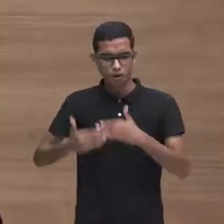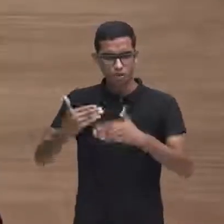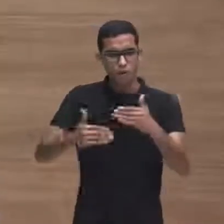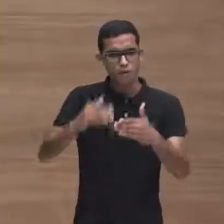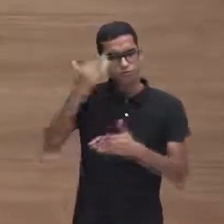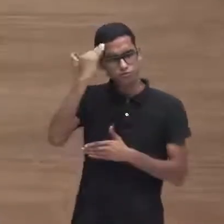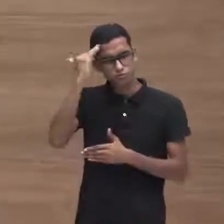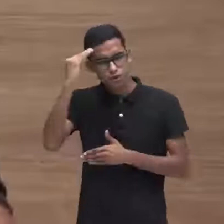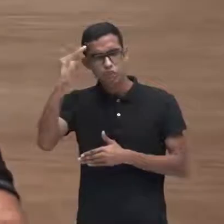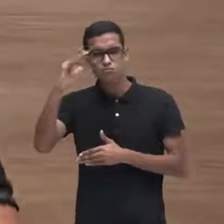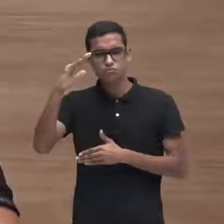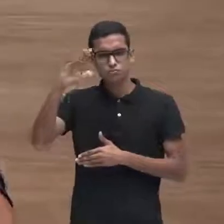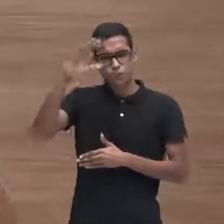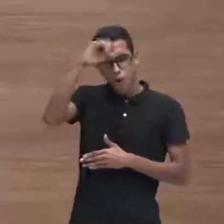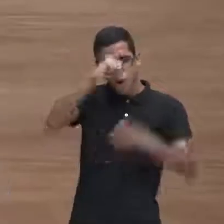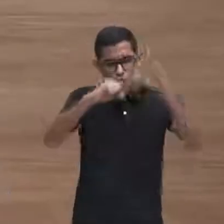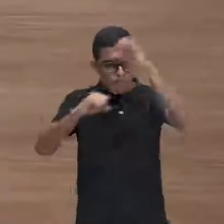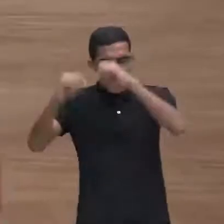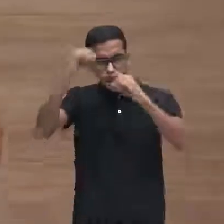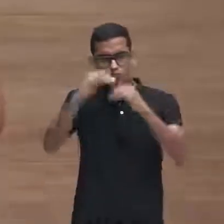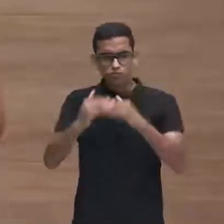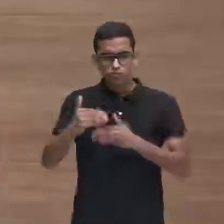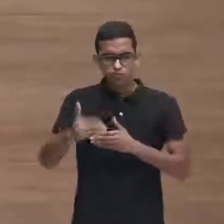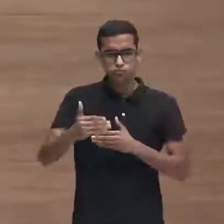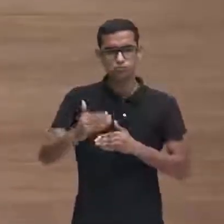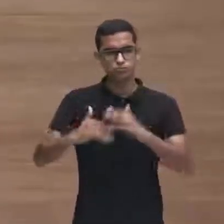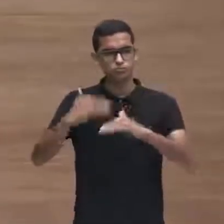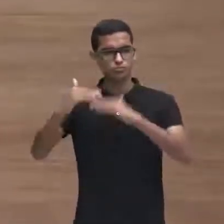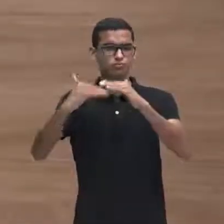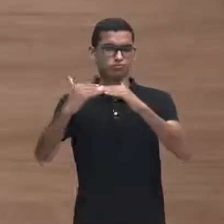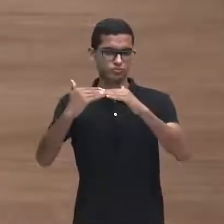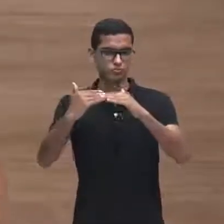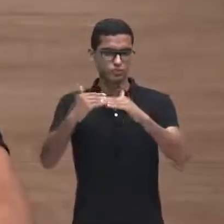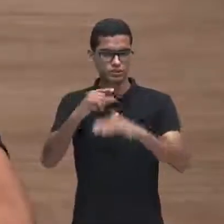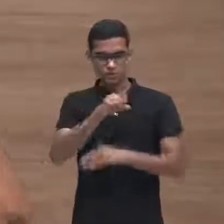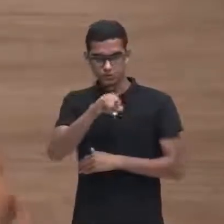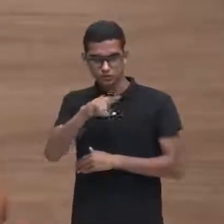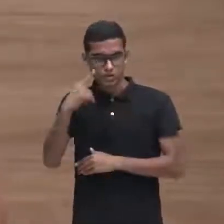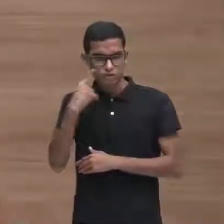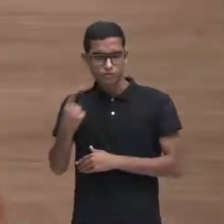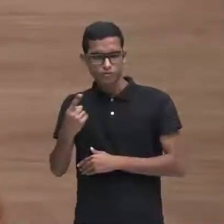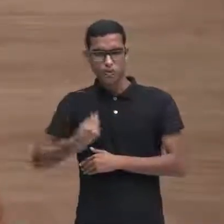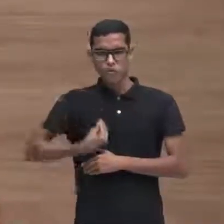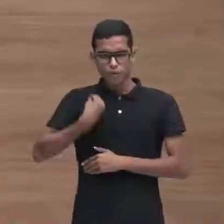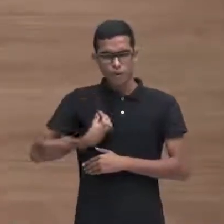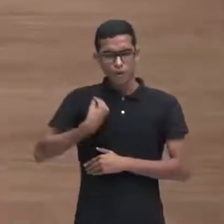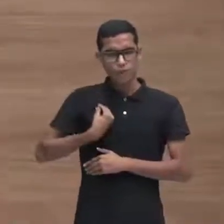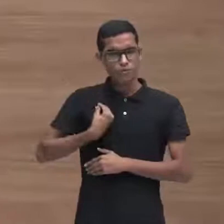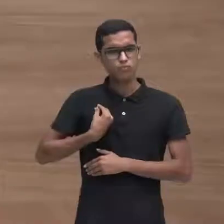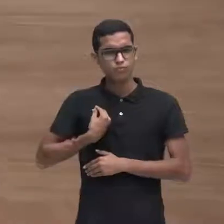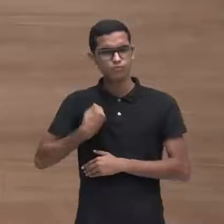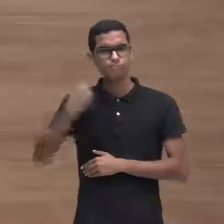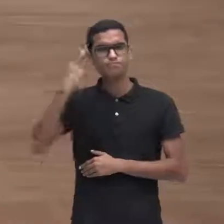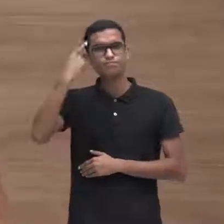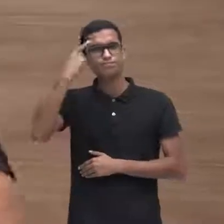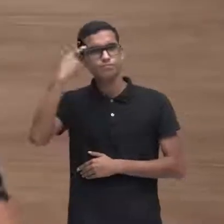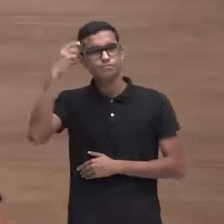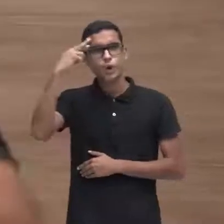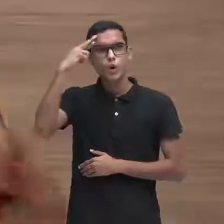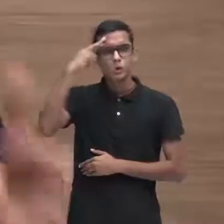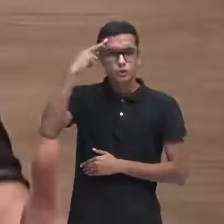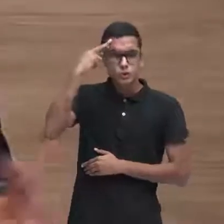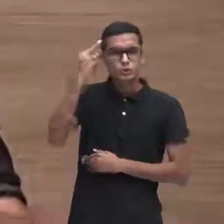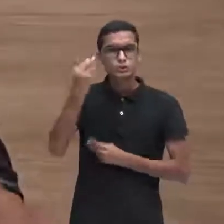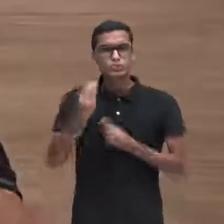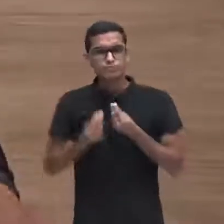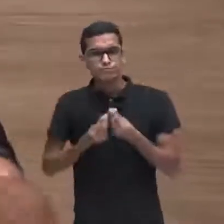a vida se você for olhando observando a vida refletindo sobre aquilo eu sei que é pedir